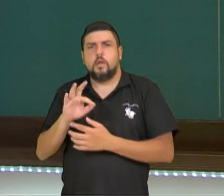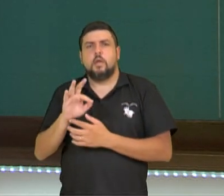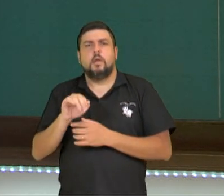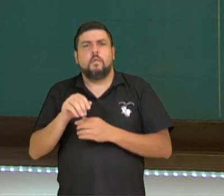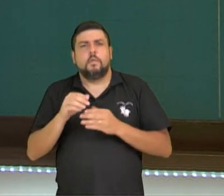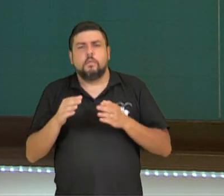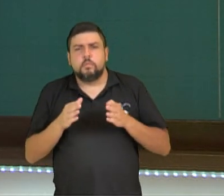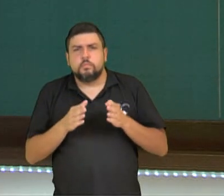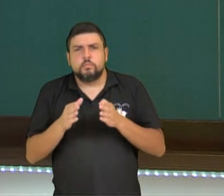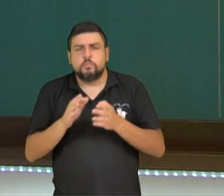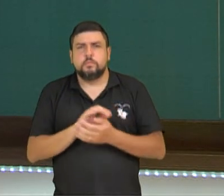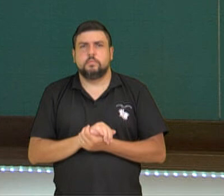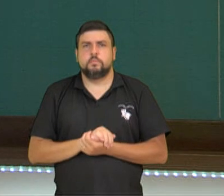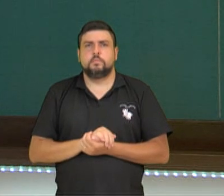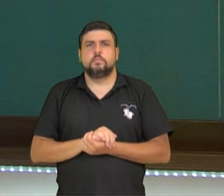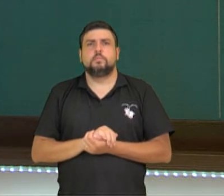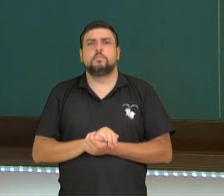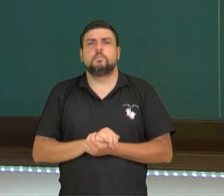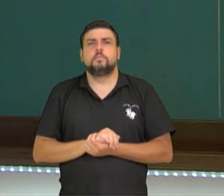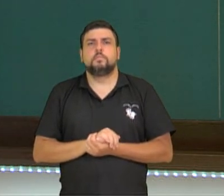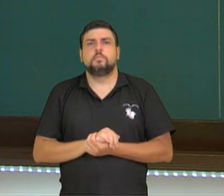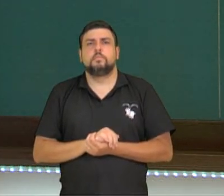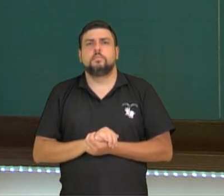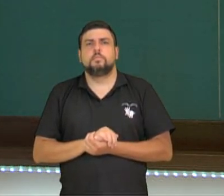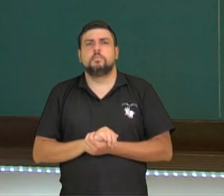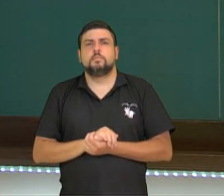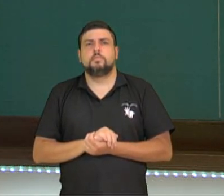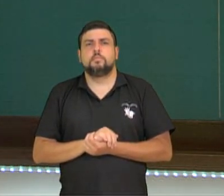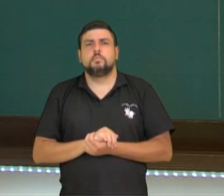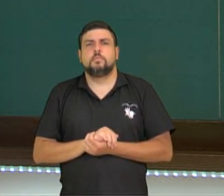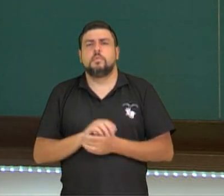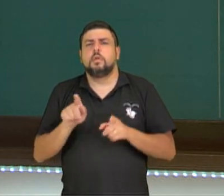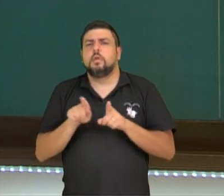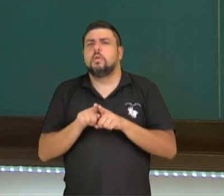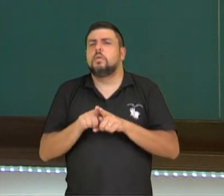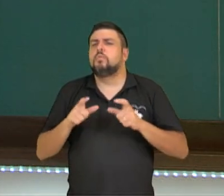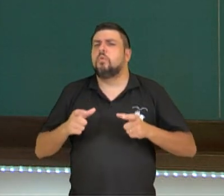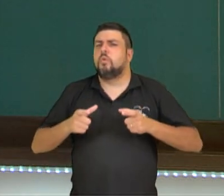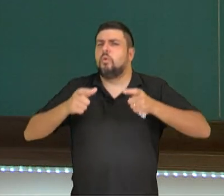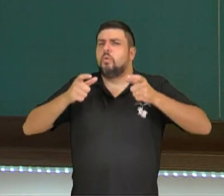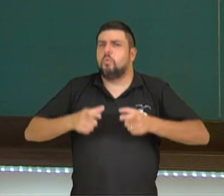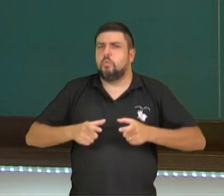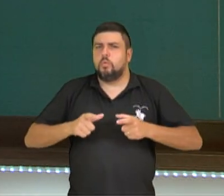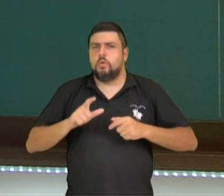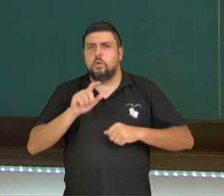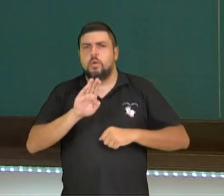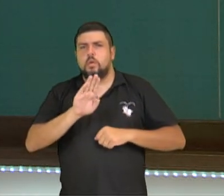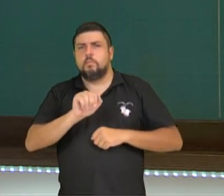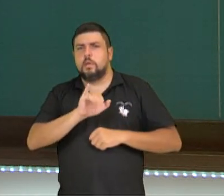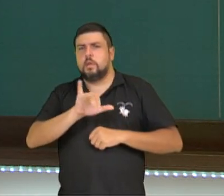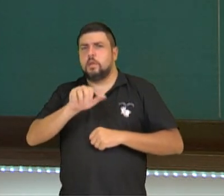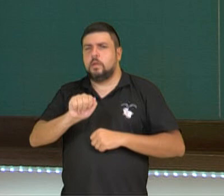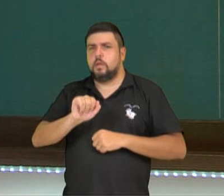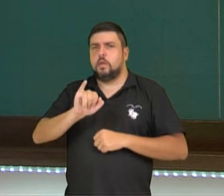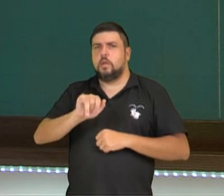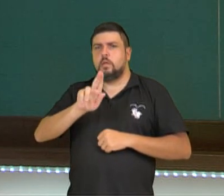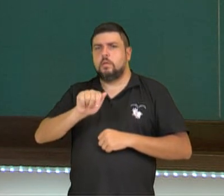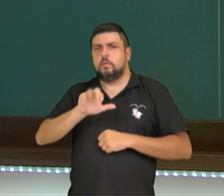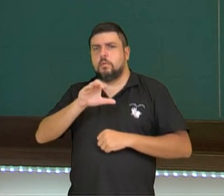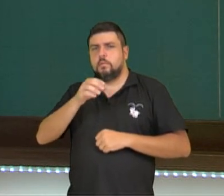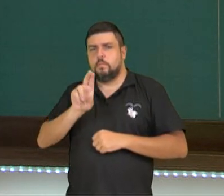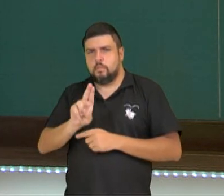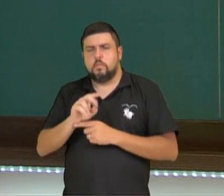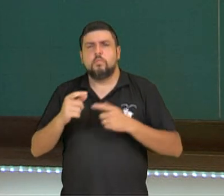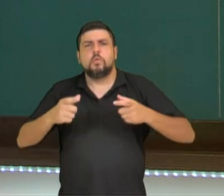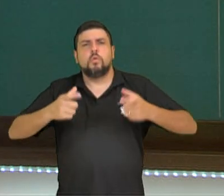importantes bacias hidrográficas do nosso estado. Localização geográfica aqui da bacia hidrográfica do Iguaçu e também aqui